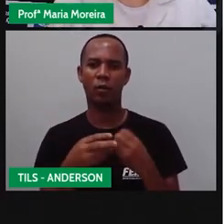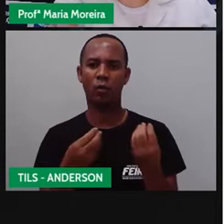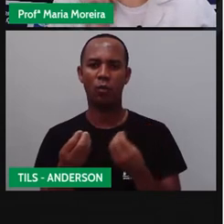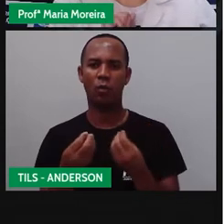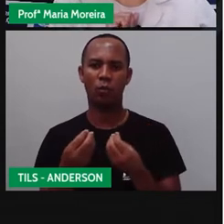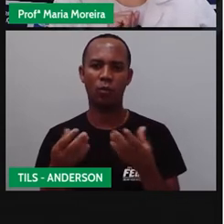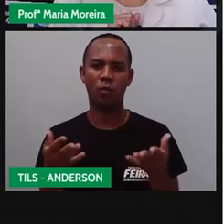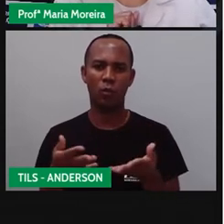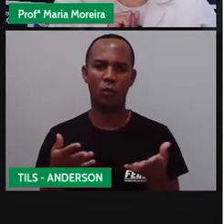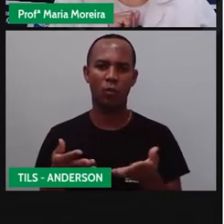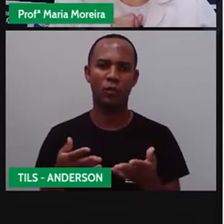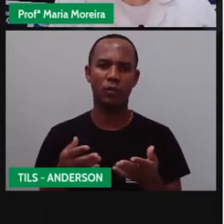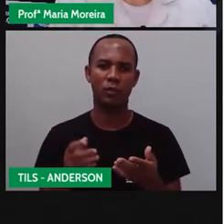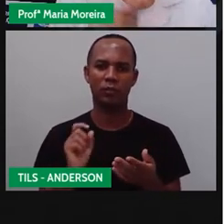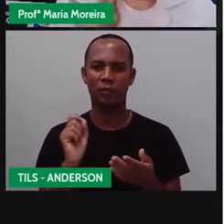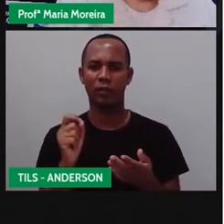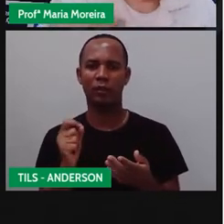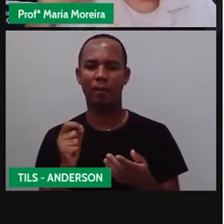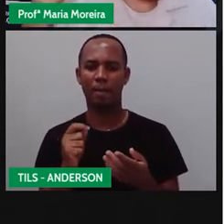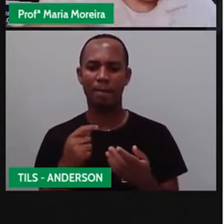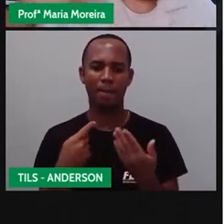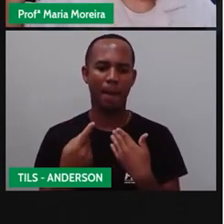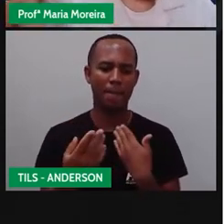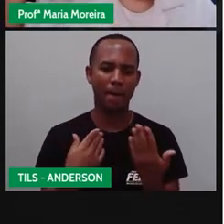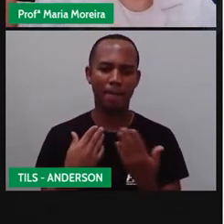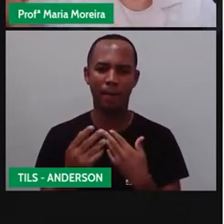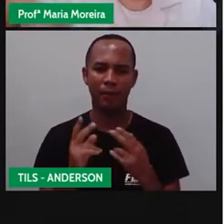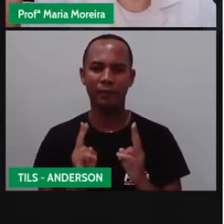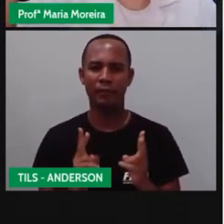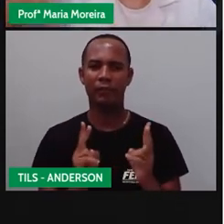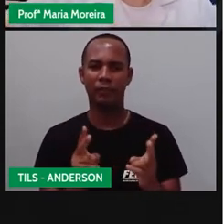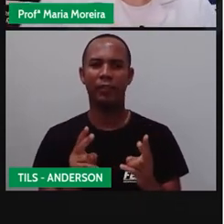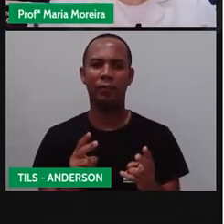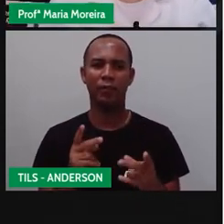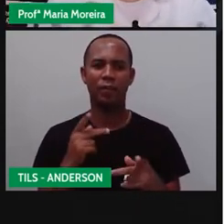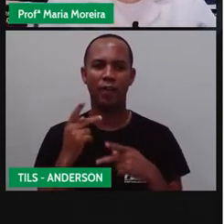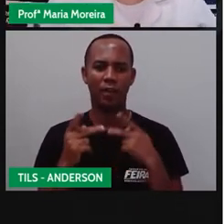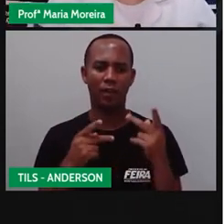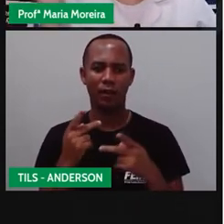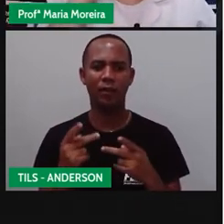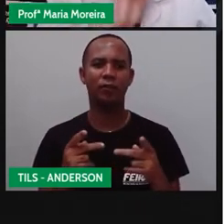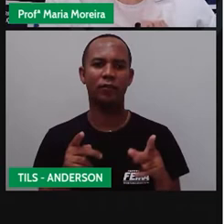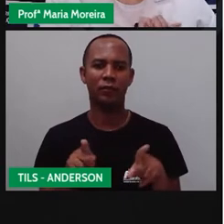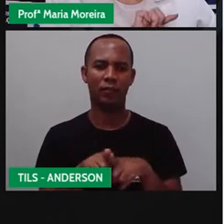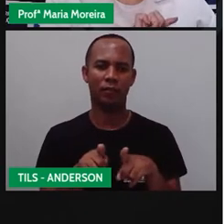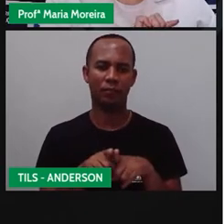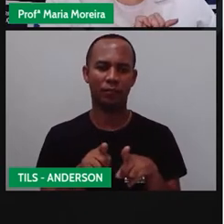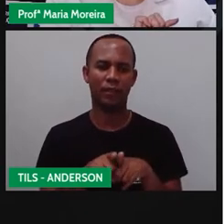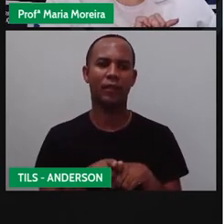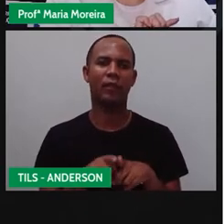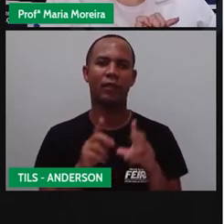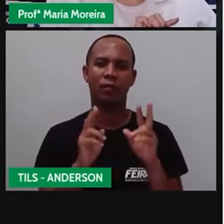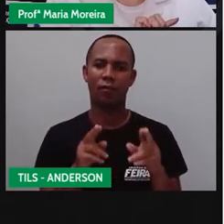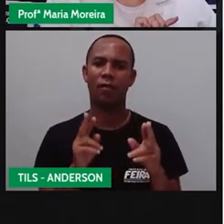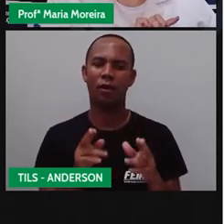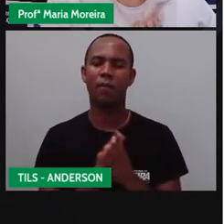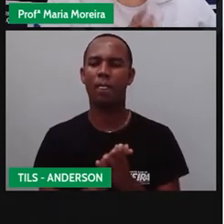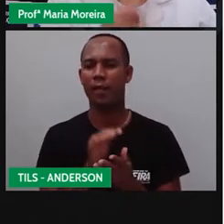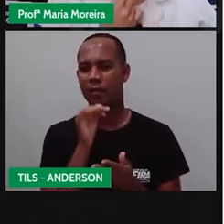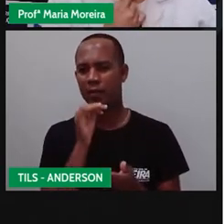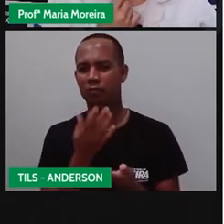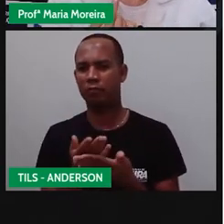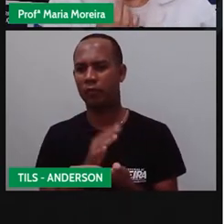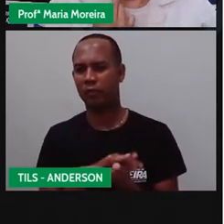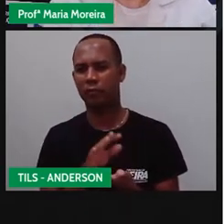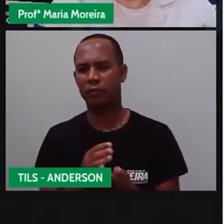gesticulo. Já repararam isso? Que a Pró Maria, ela está sempre gesticulando. E que, da mesma forma que o Anderson está ali fazendo a tradução em